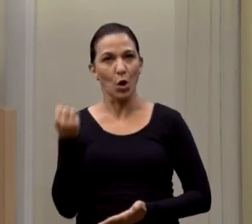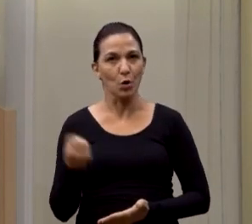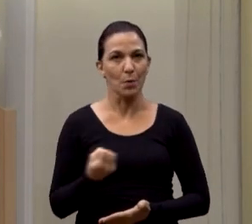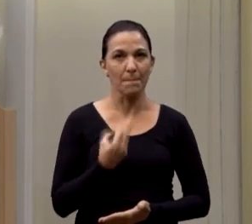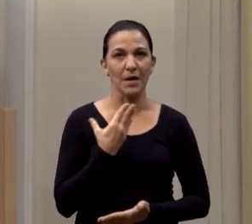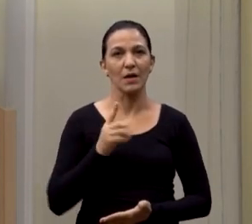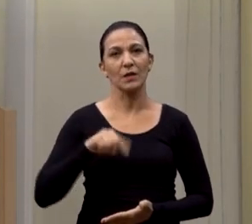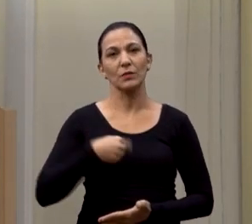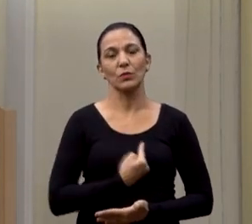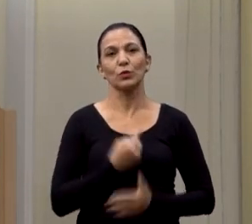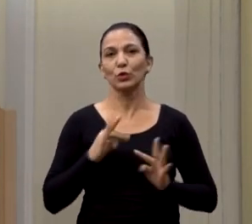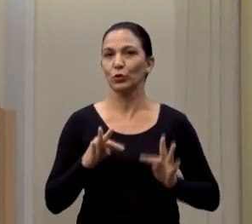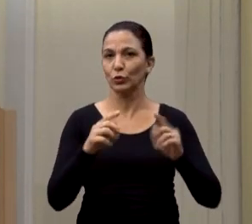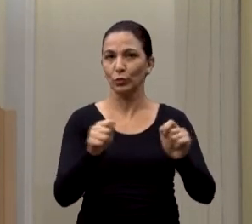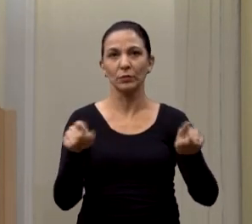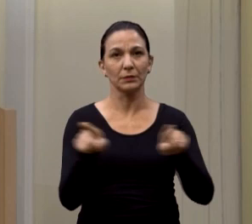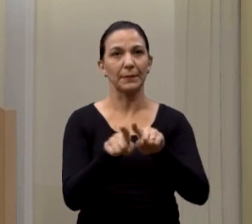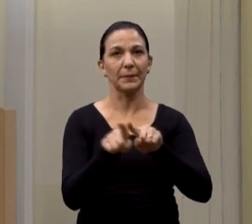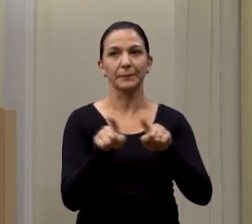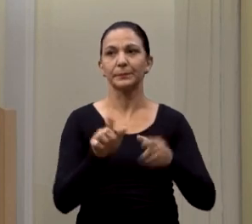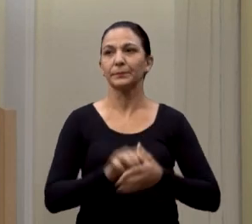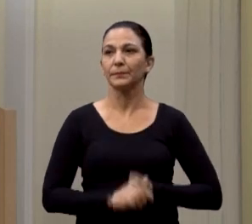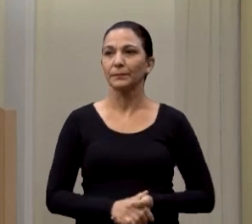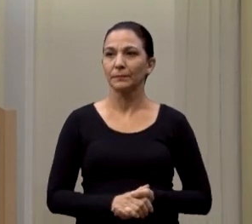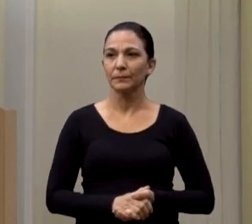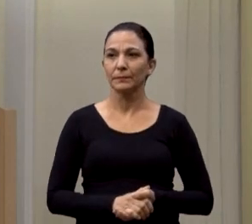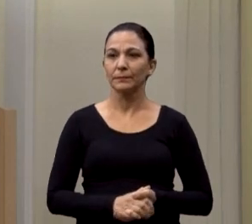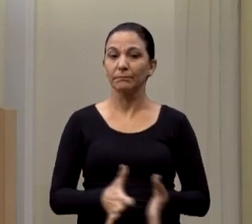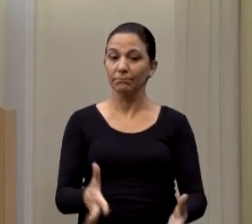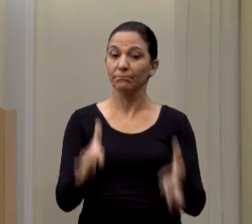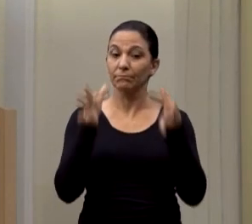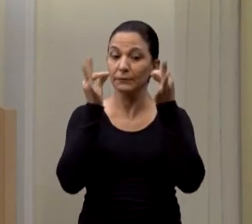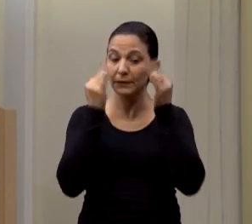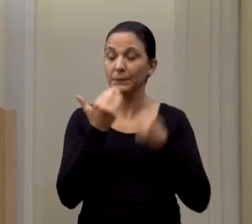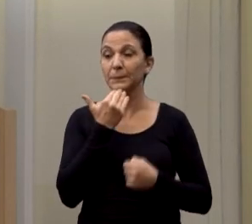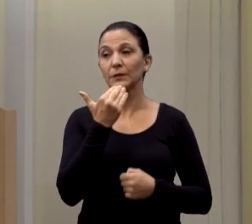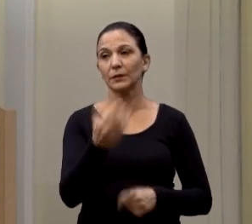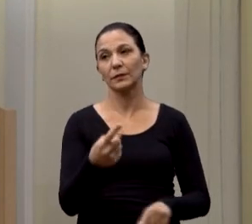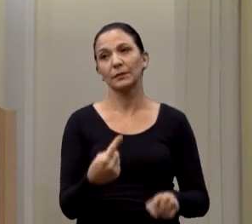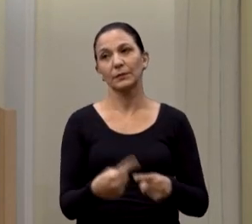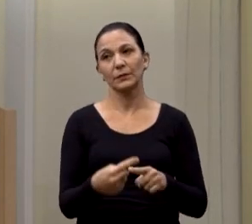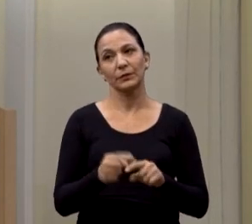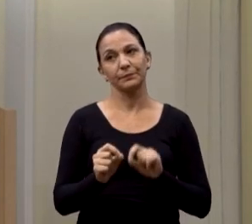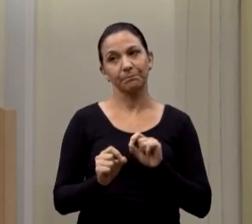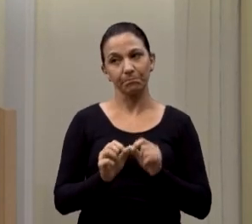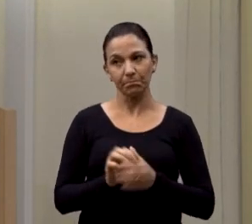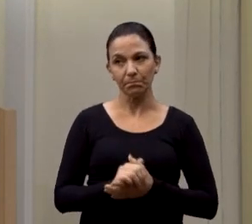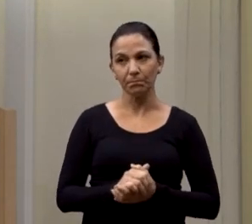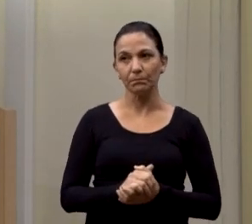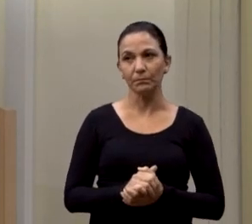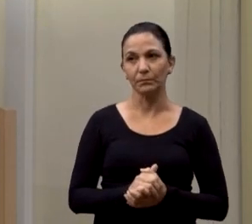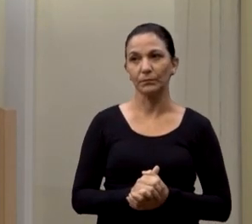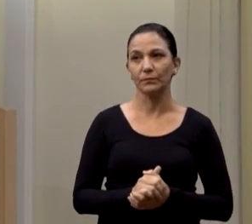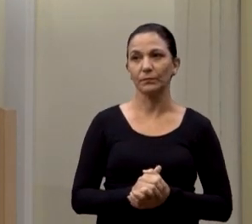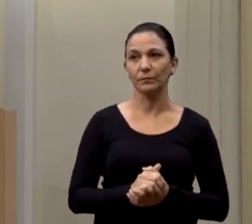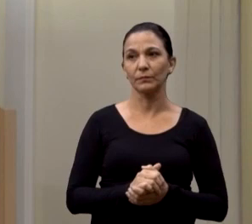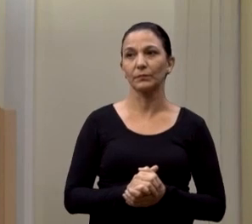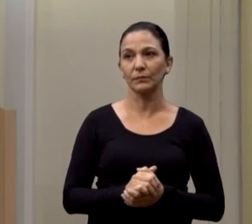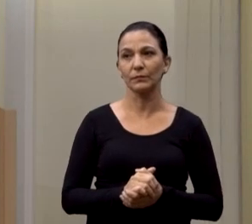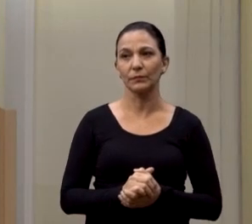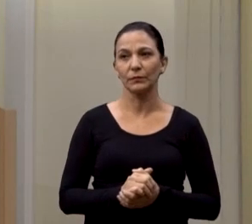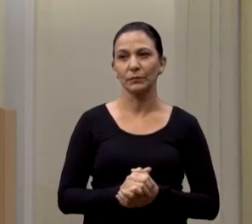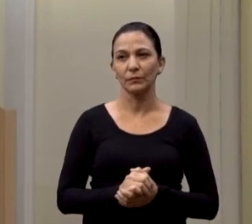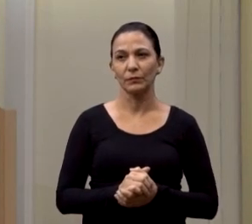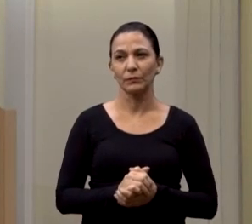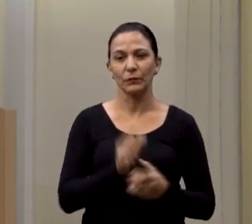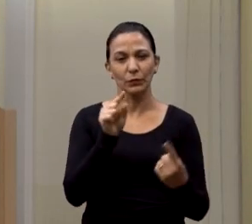e para o bem de todos. Eu queria pedir a atenção dos senhores nesta tarde, que era para, propositadamente,